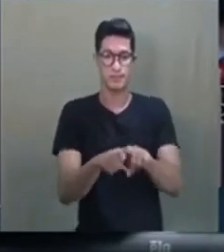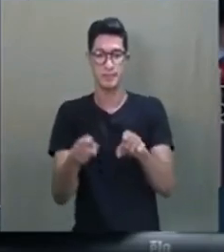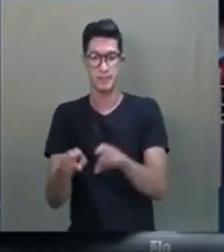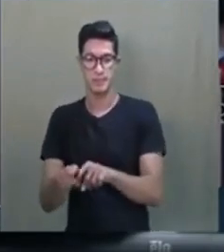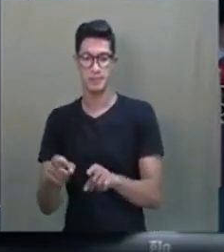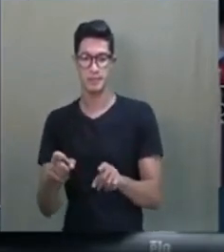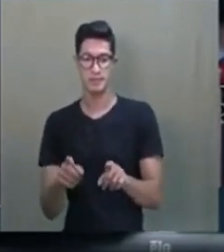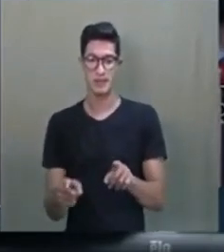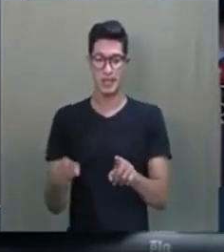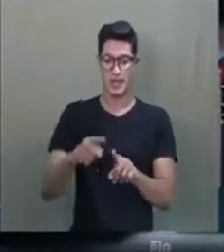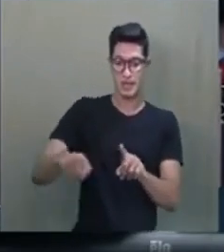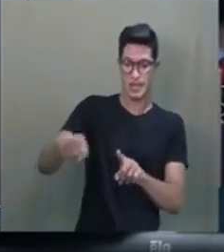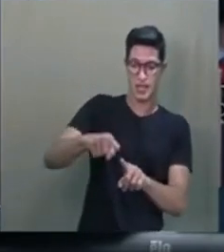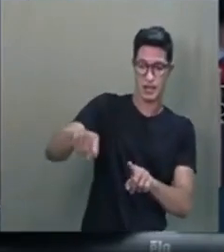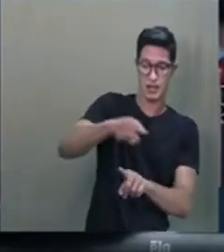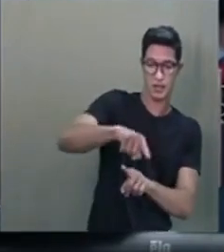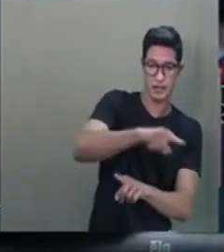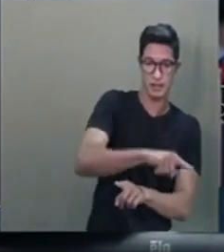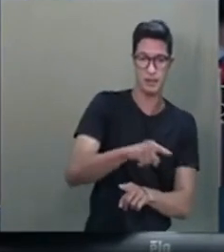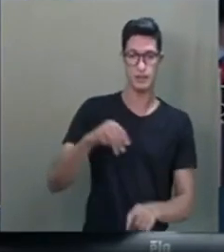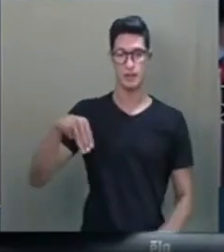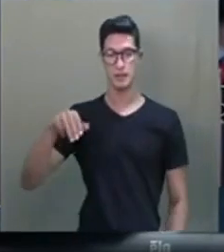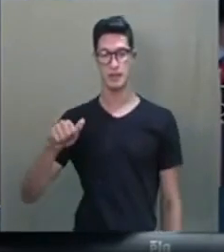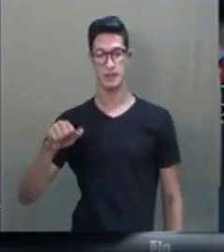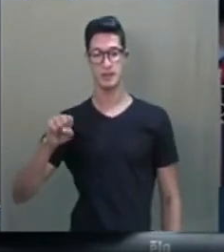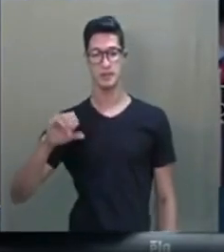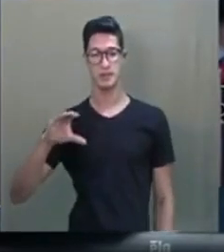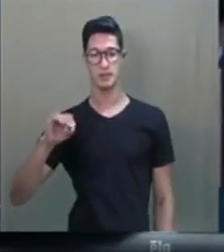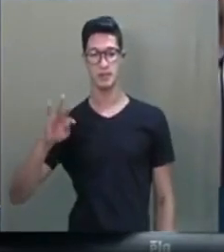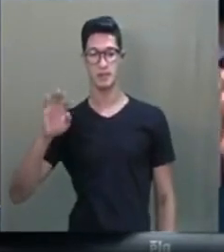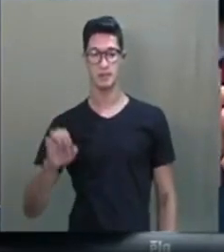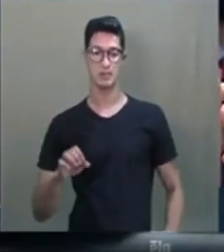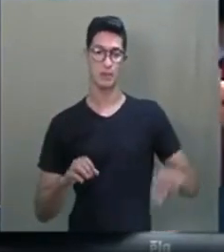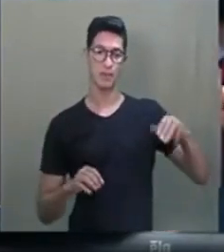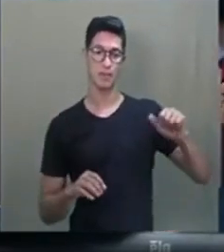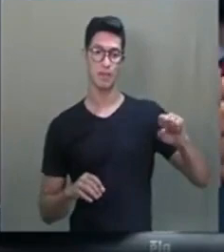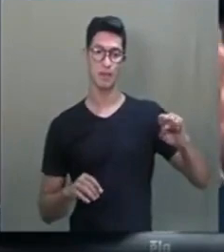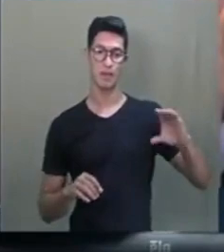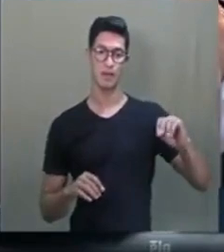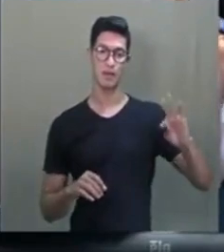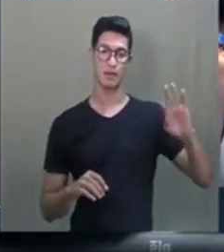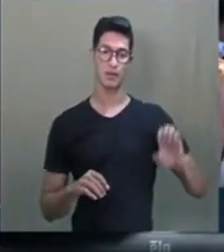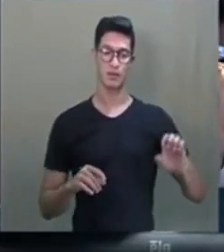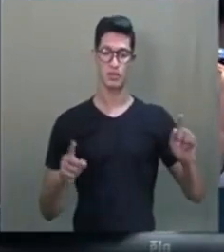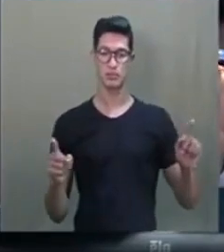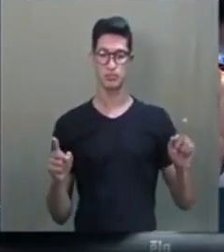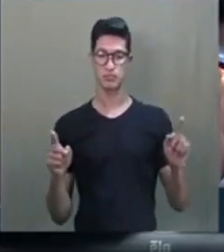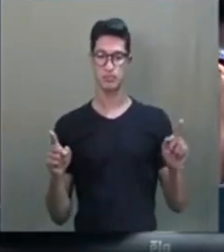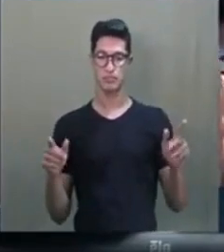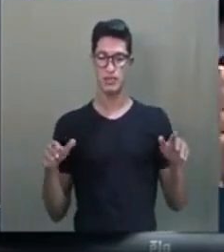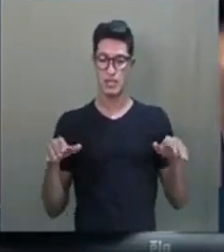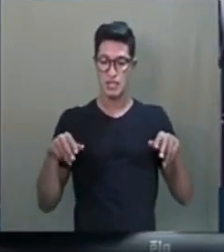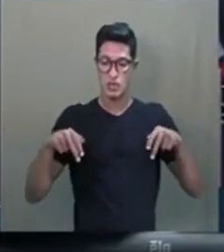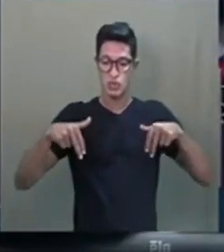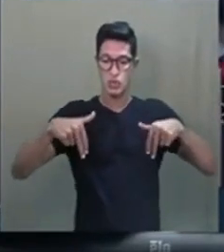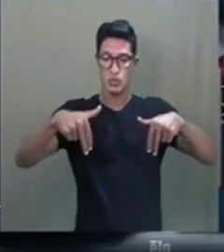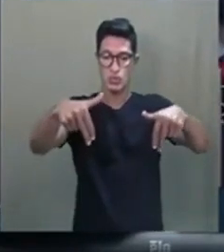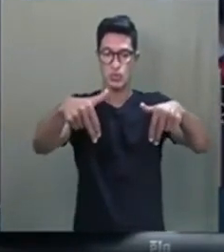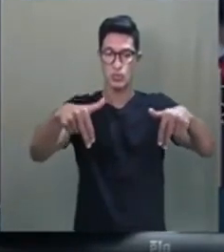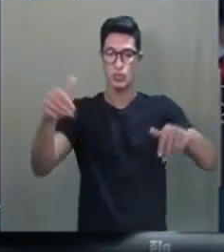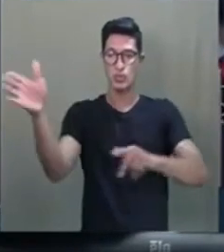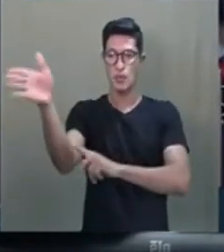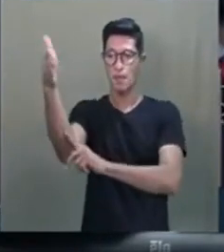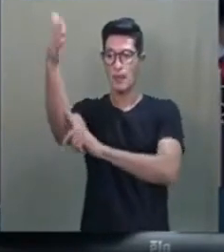jogadores entraram alternados, o mascote do Fortaleza, que é o Leão, o mascote do Ceará, que é o Vovô, eles entraram juntos, um com a